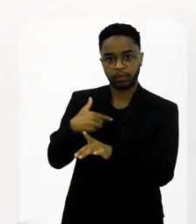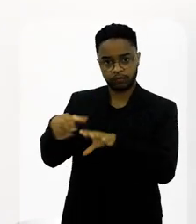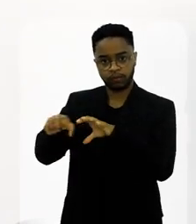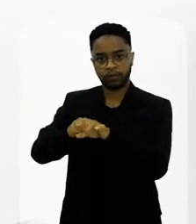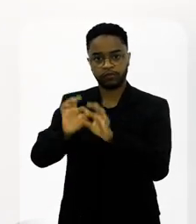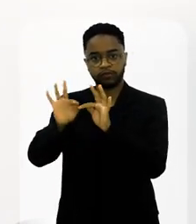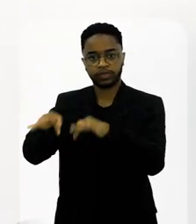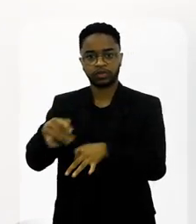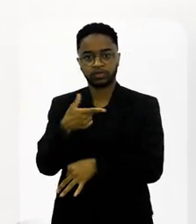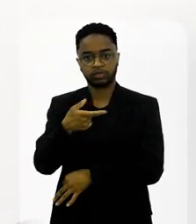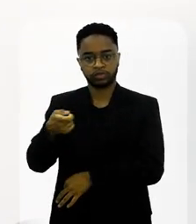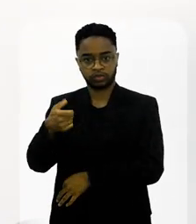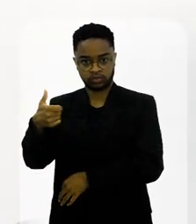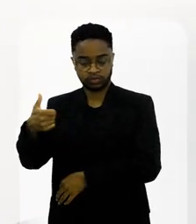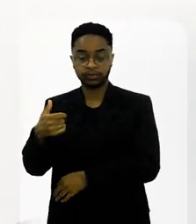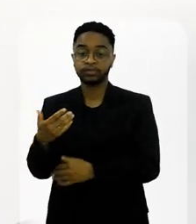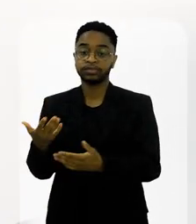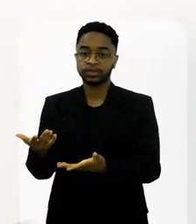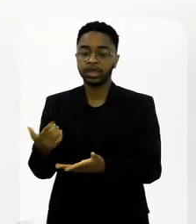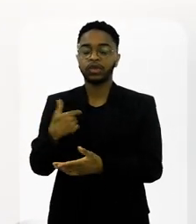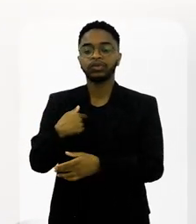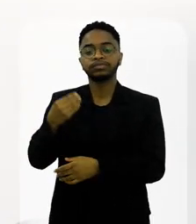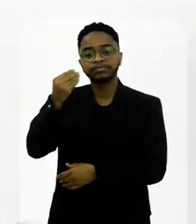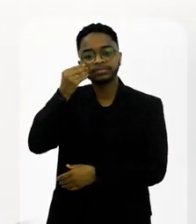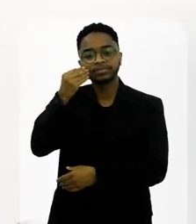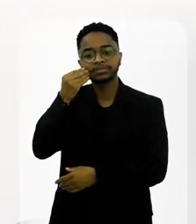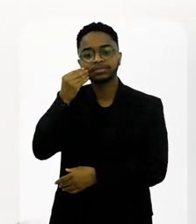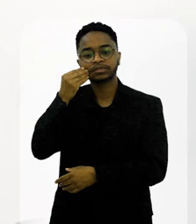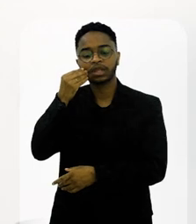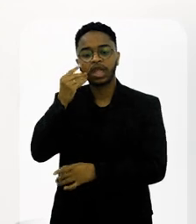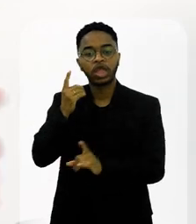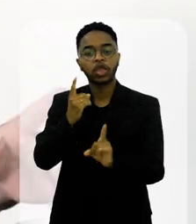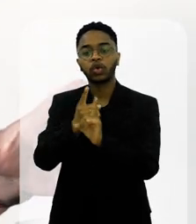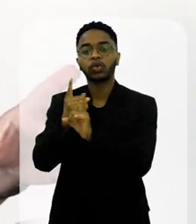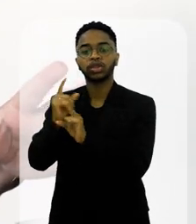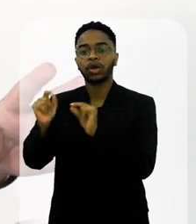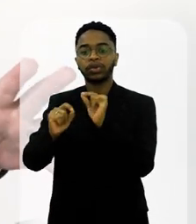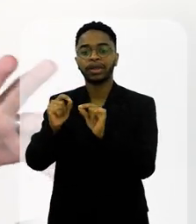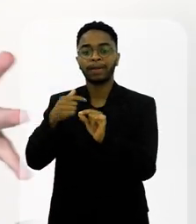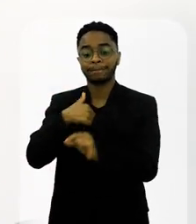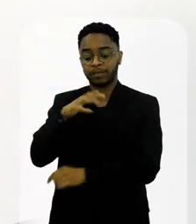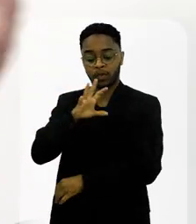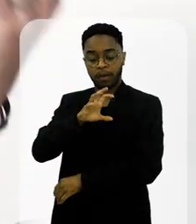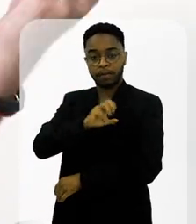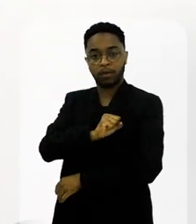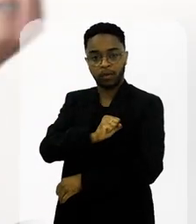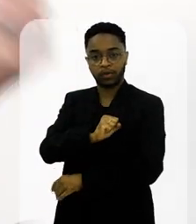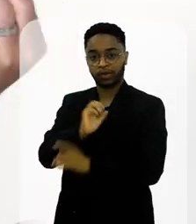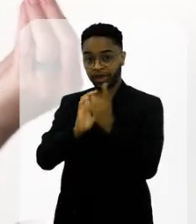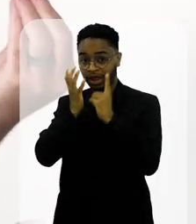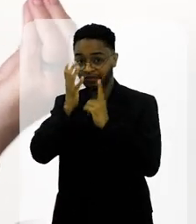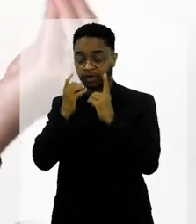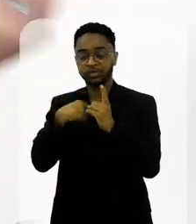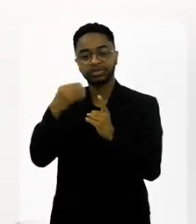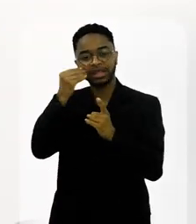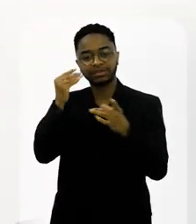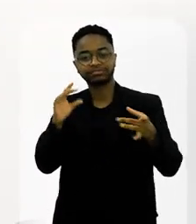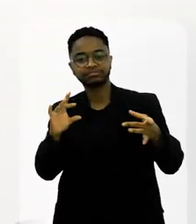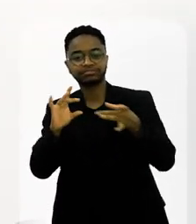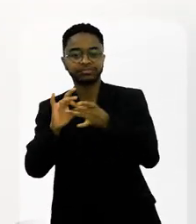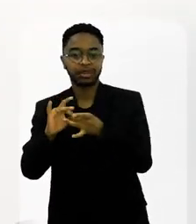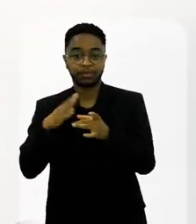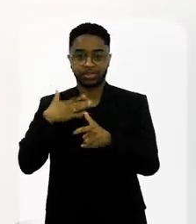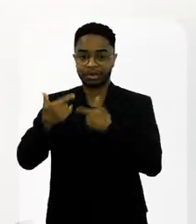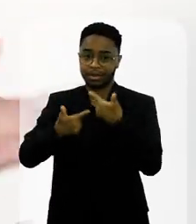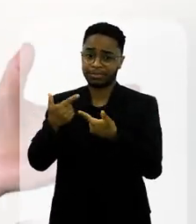ainda era estagiário, então eu me formo no fim de 2001. E a minha busca foi sempre por pouco procurar trazer a minha paixão, que é o Carnaval, para o meu